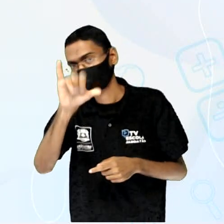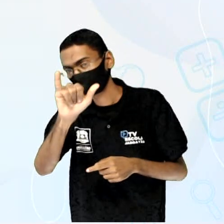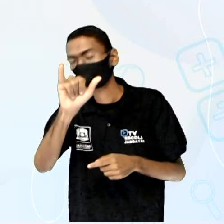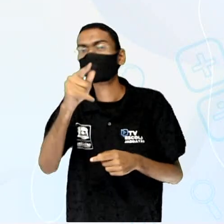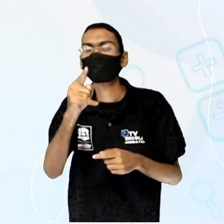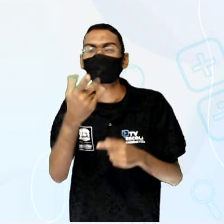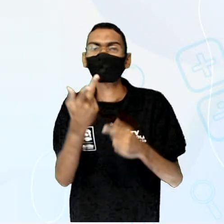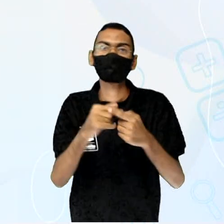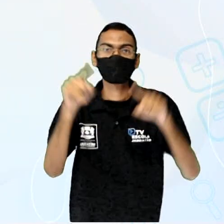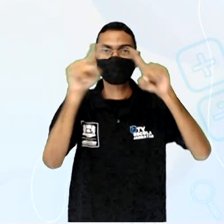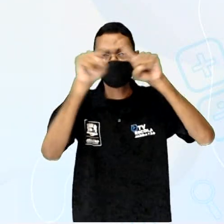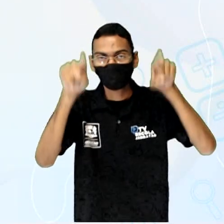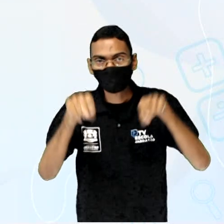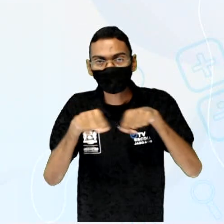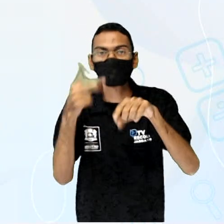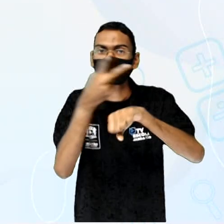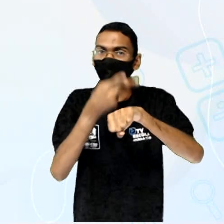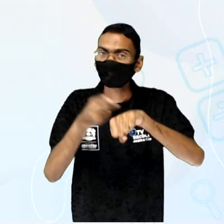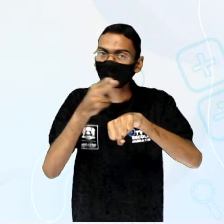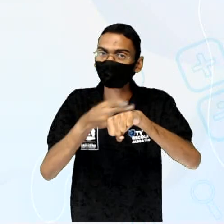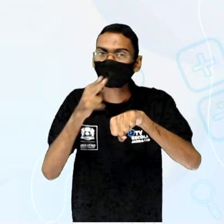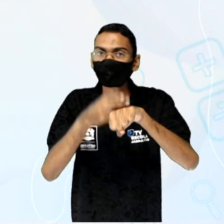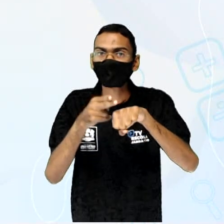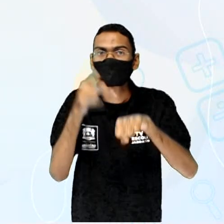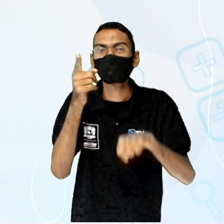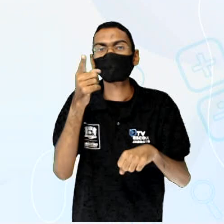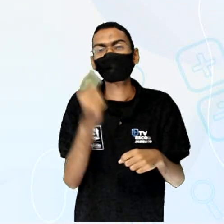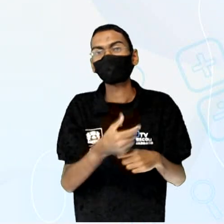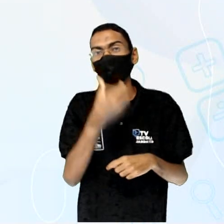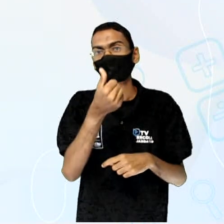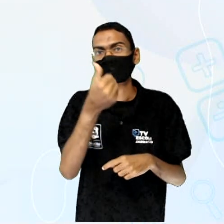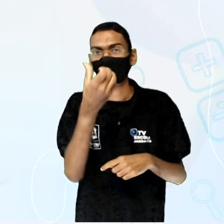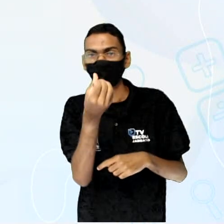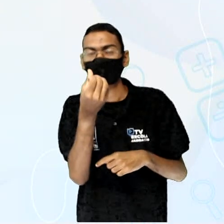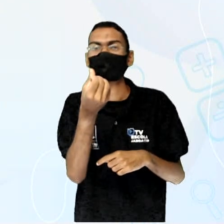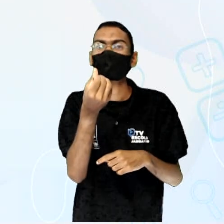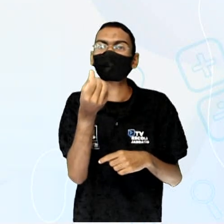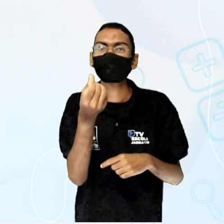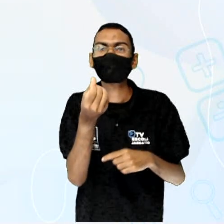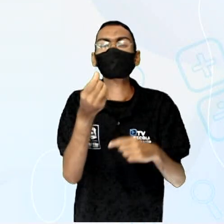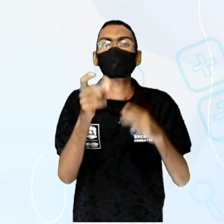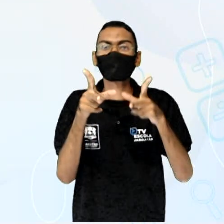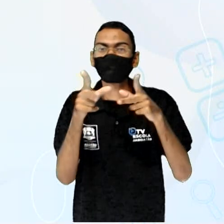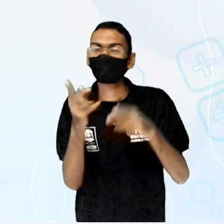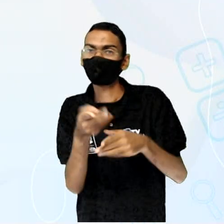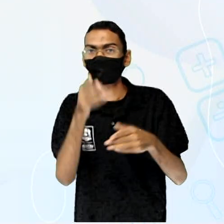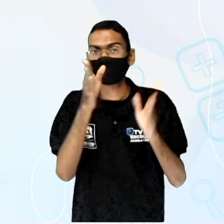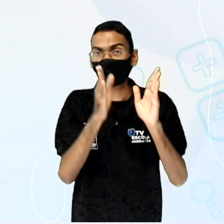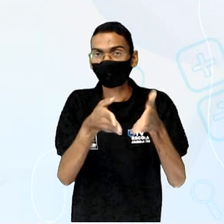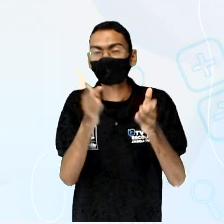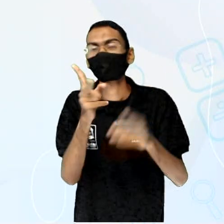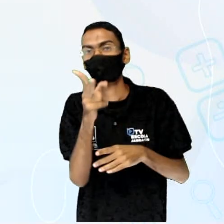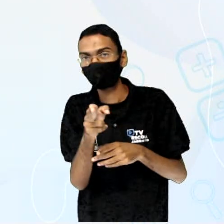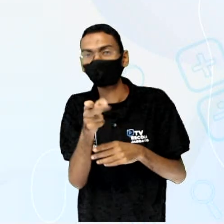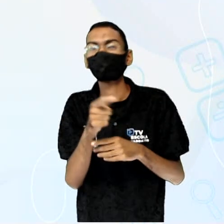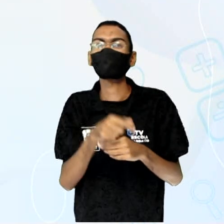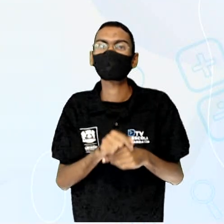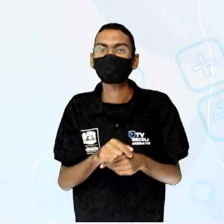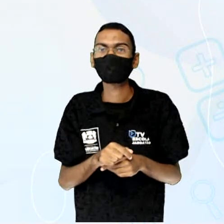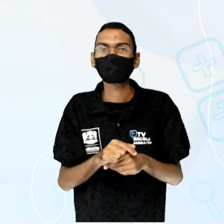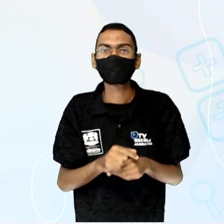16 partes iguais. E Magali resolveu comer quatro partes, ou seja, 4 dezesseis avos.